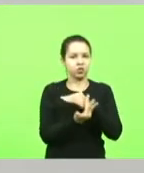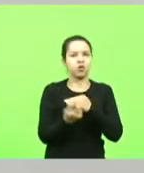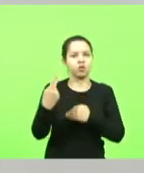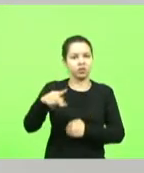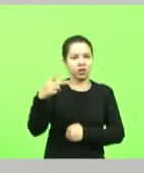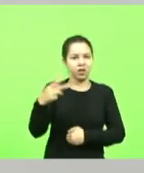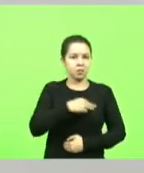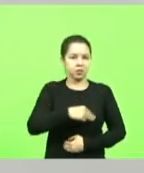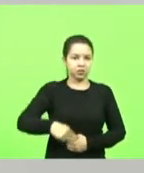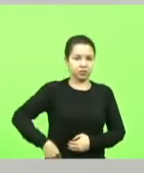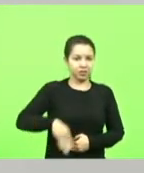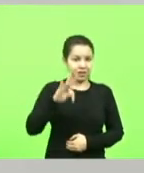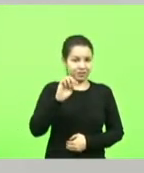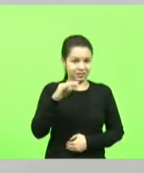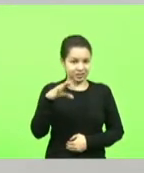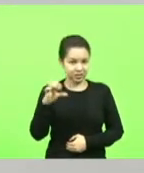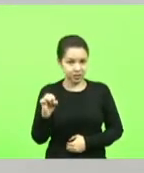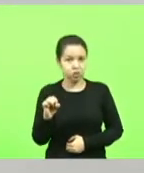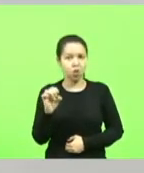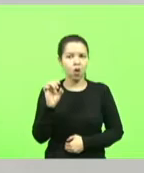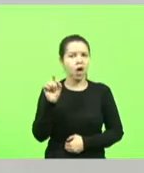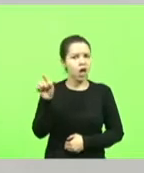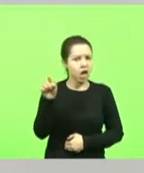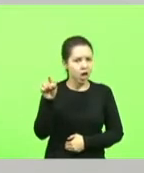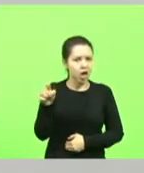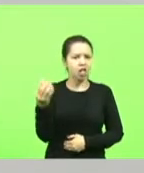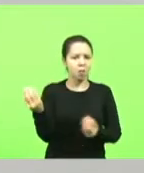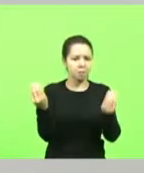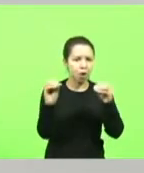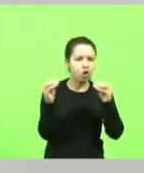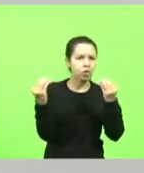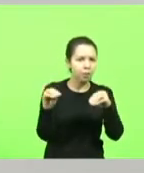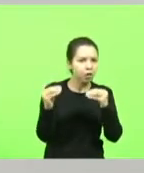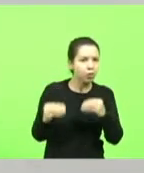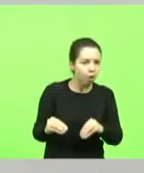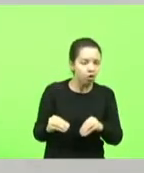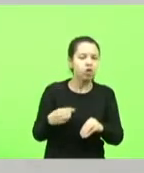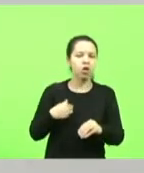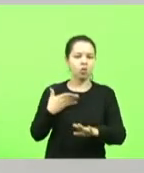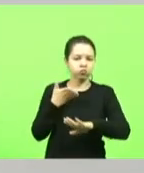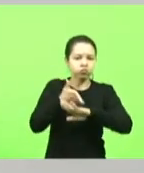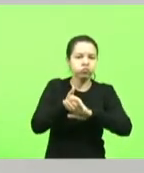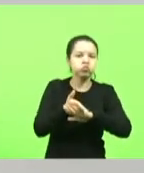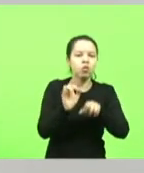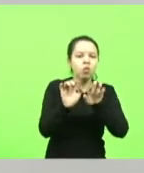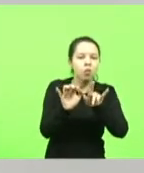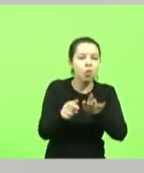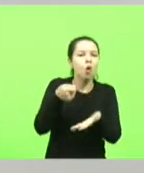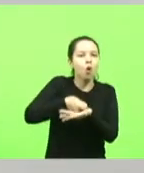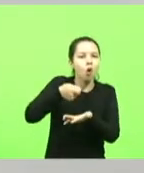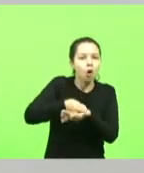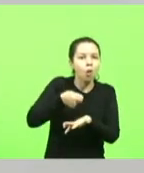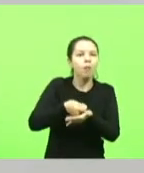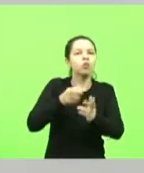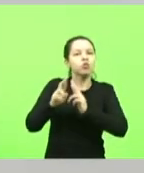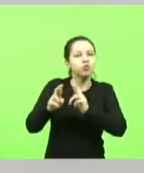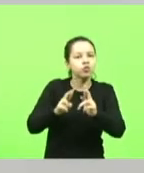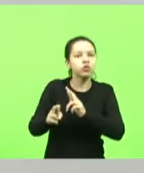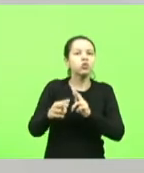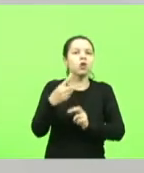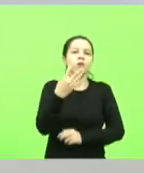cada publicação dele eu entro lá e cobro as rodovias Santa Catarina a 470 a